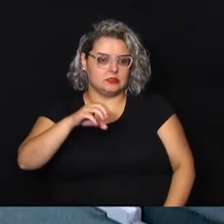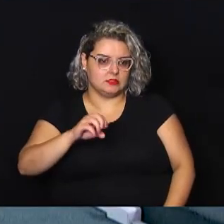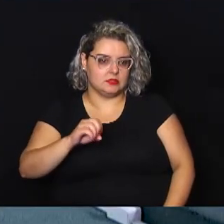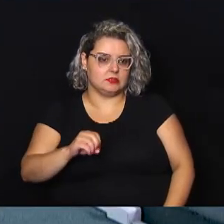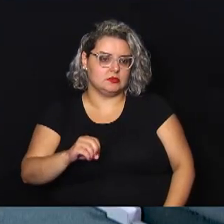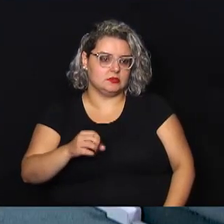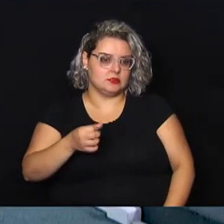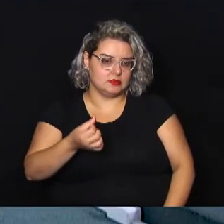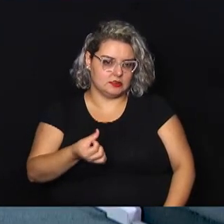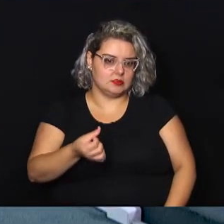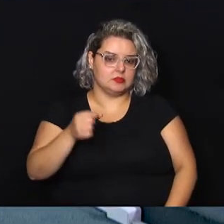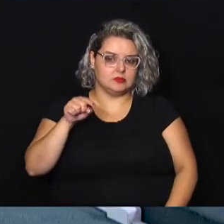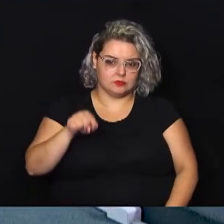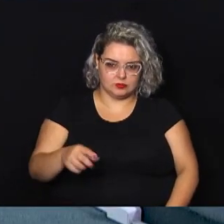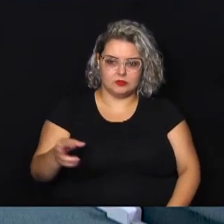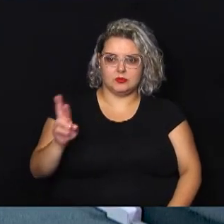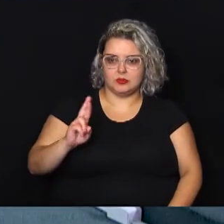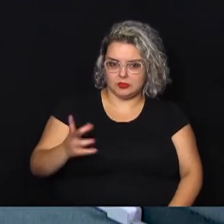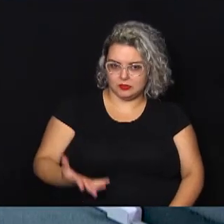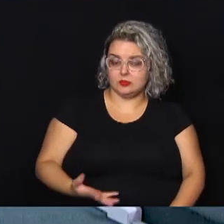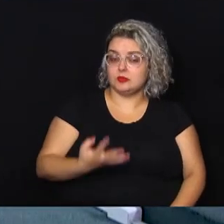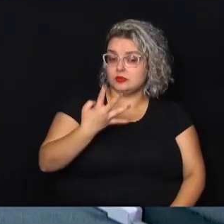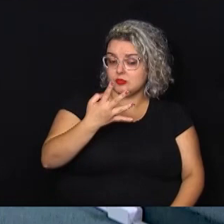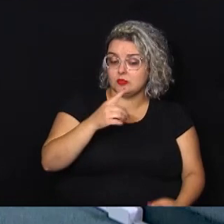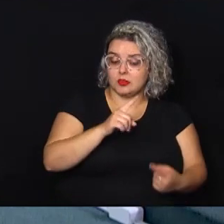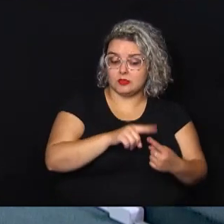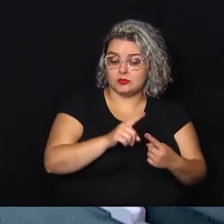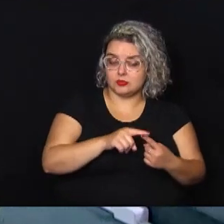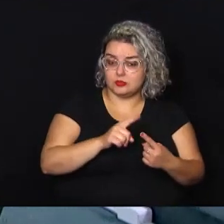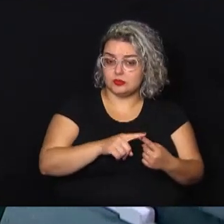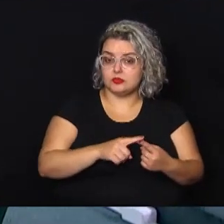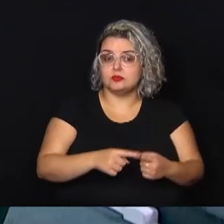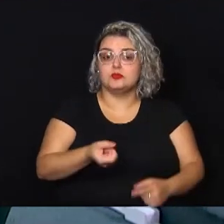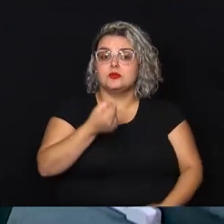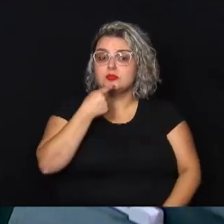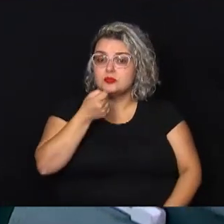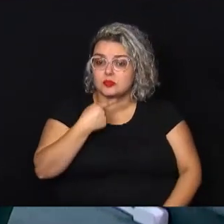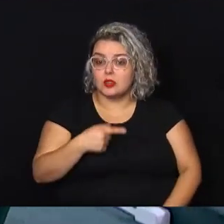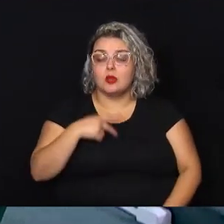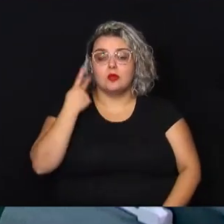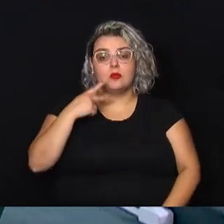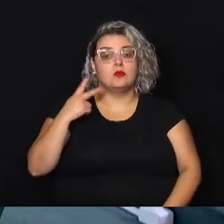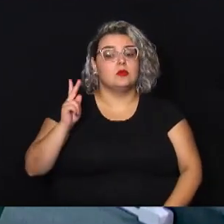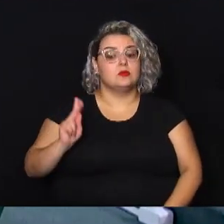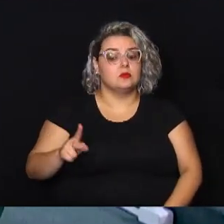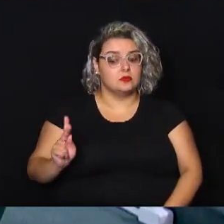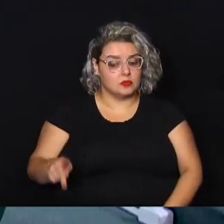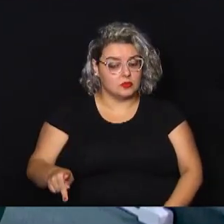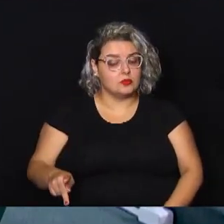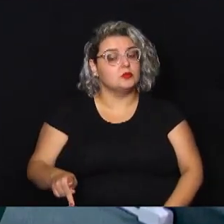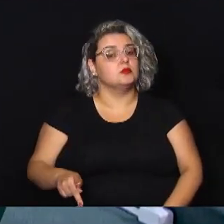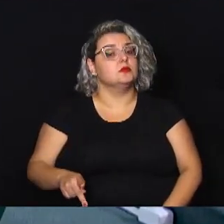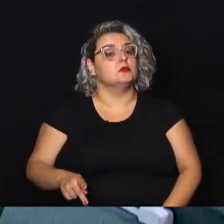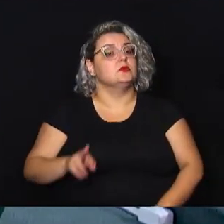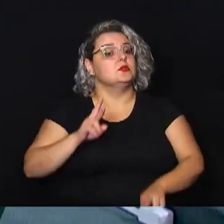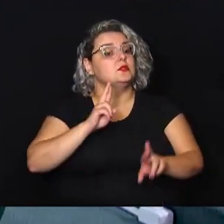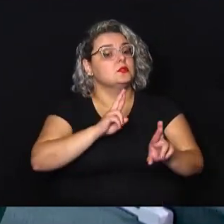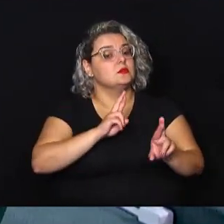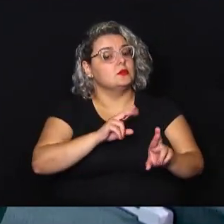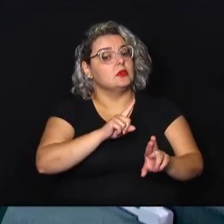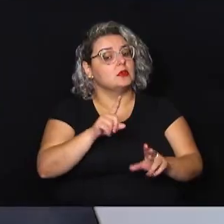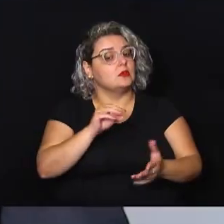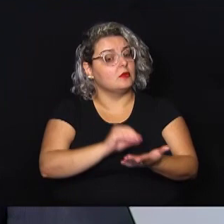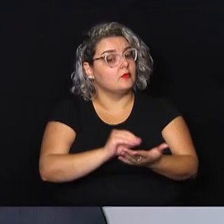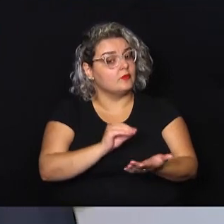será utilizado para a aquisição de quatro tipos de medicamentos. O parlamentar espera que não faltem esses remédios mais caros